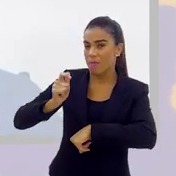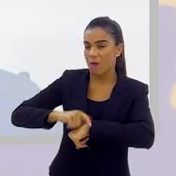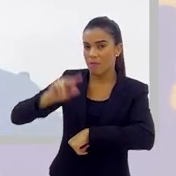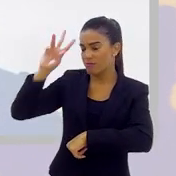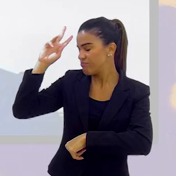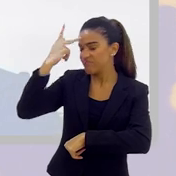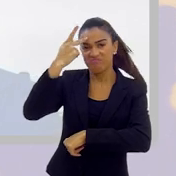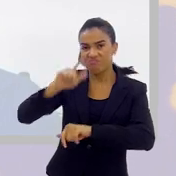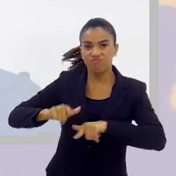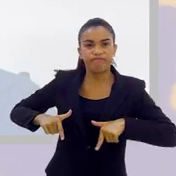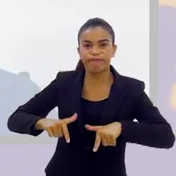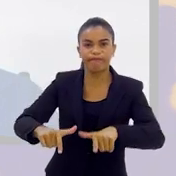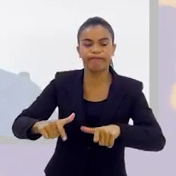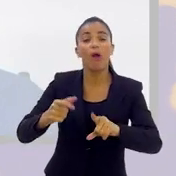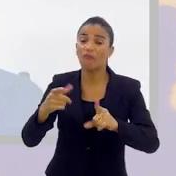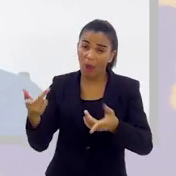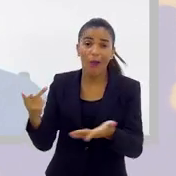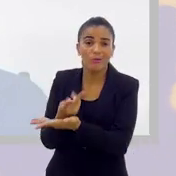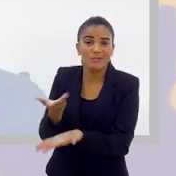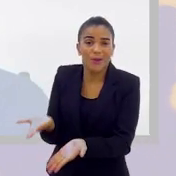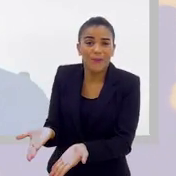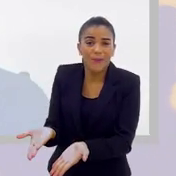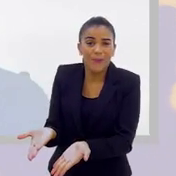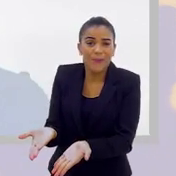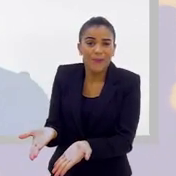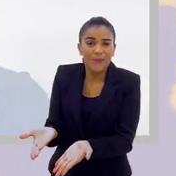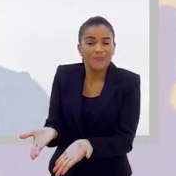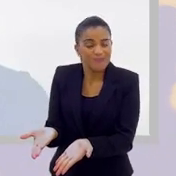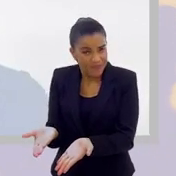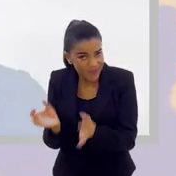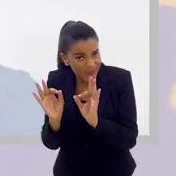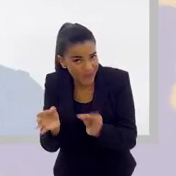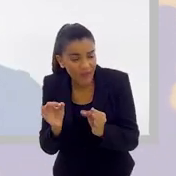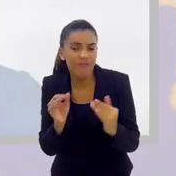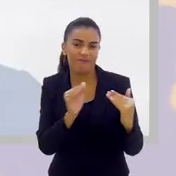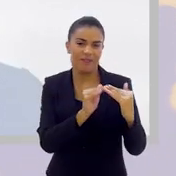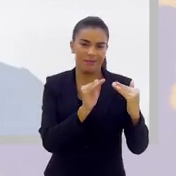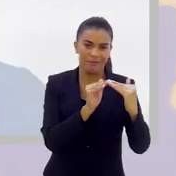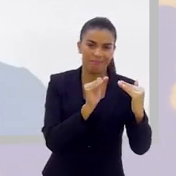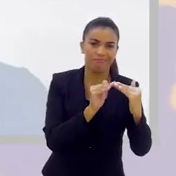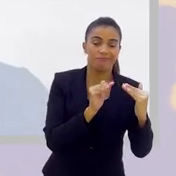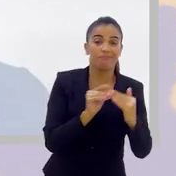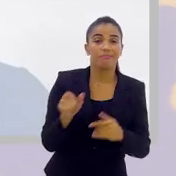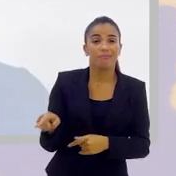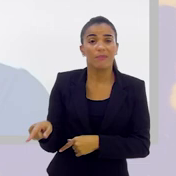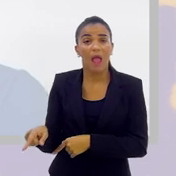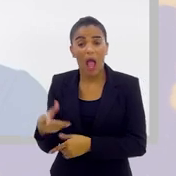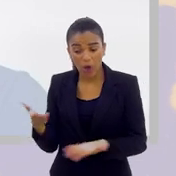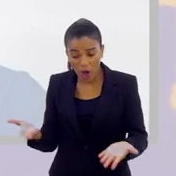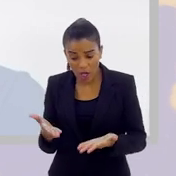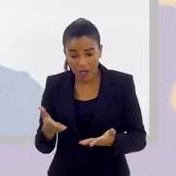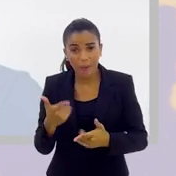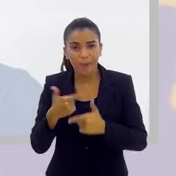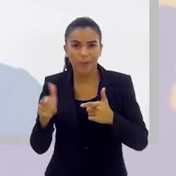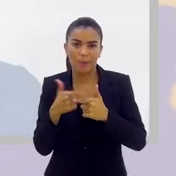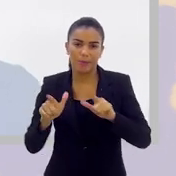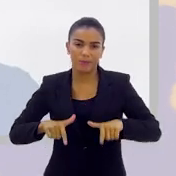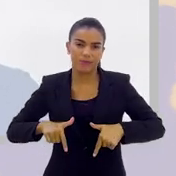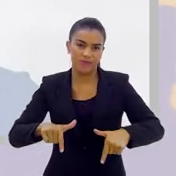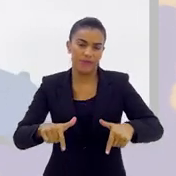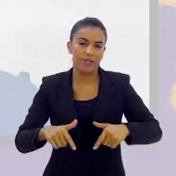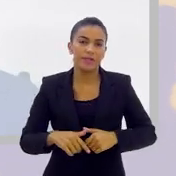podia tomar uma atitude que nem essa. E foi o que aconteceu. É verdade. Então, esse é o problema que a gente enfrenta hoje.